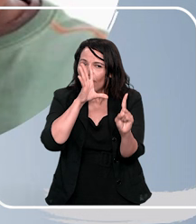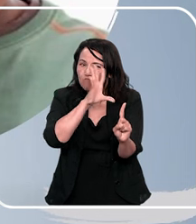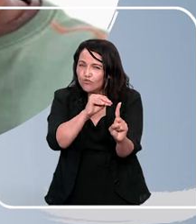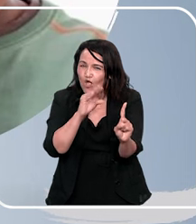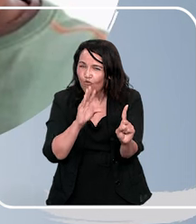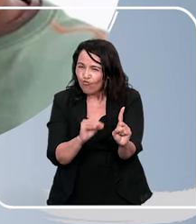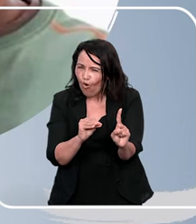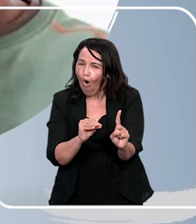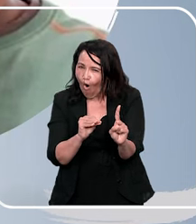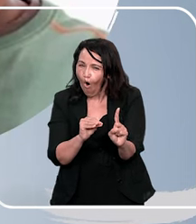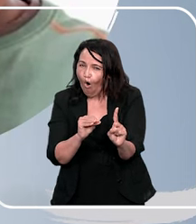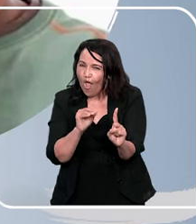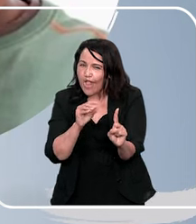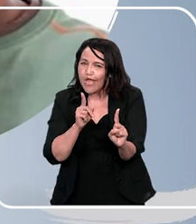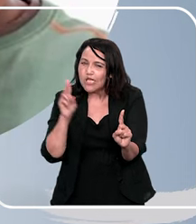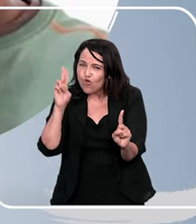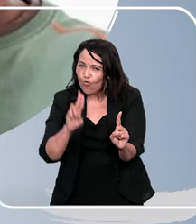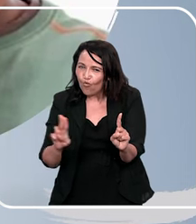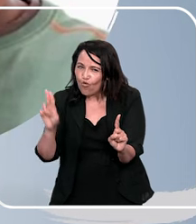ele usa